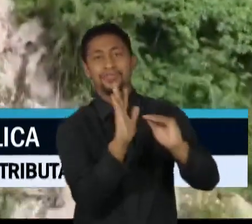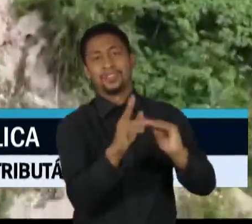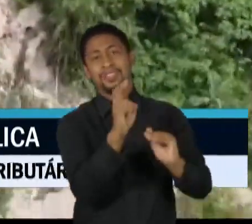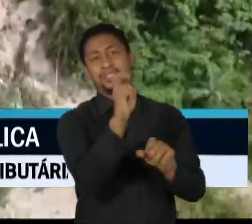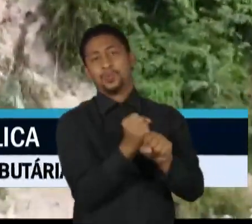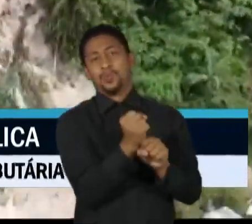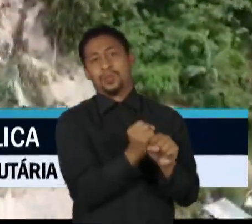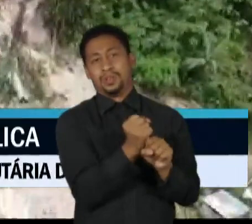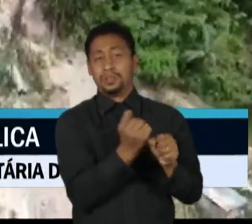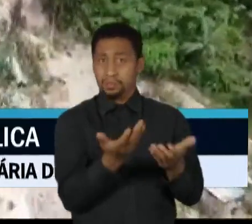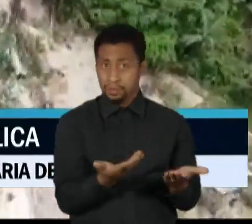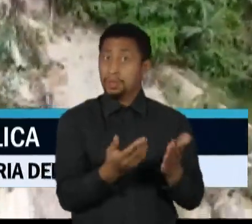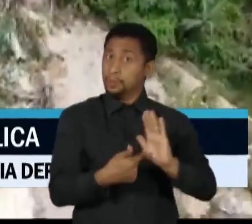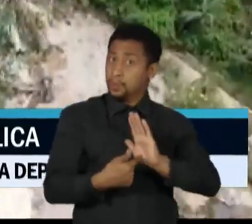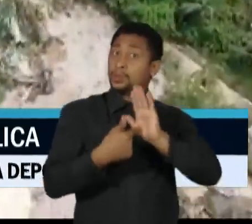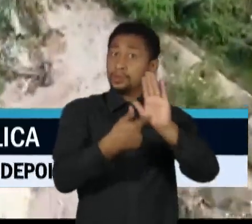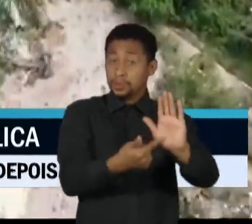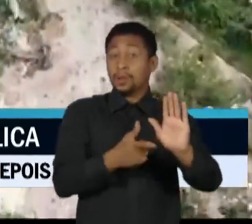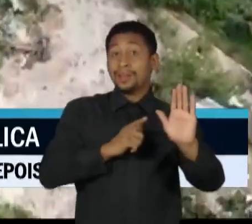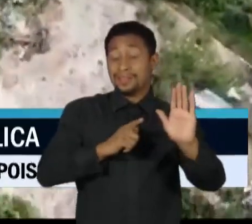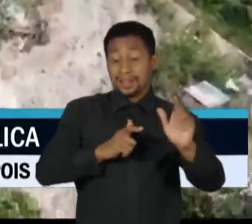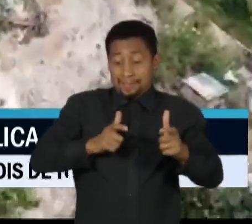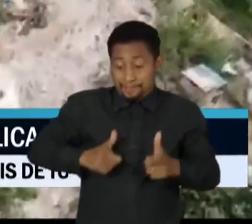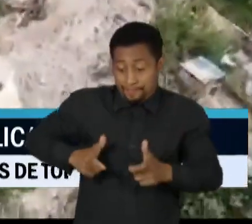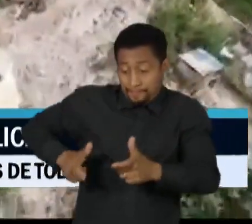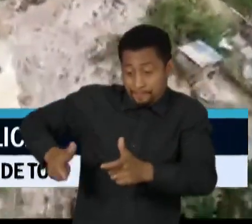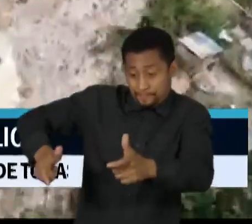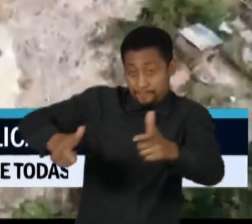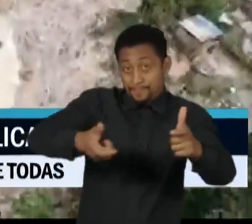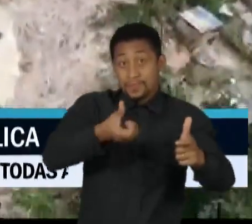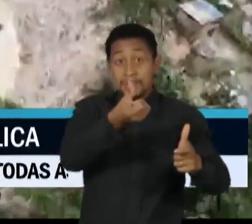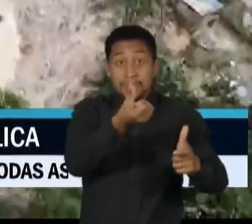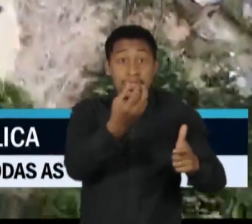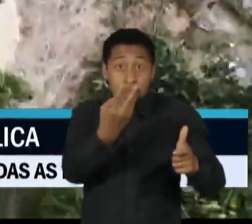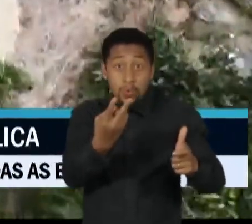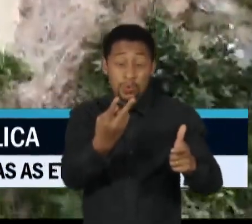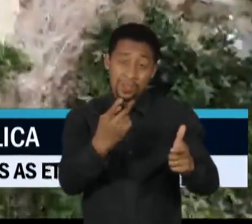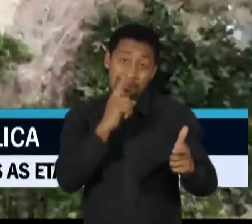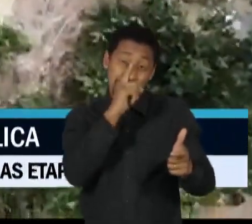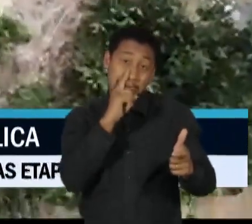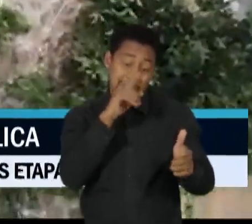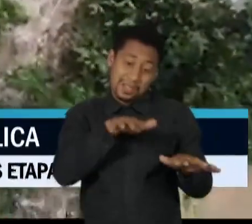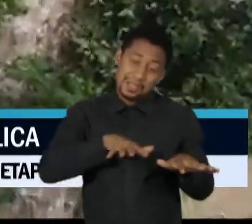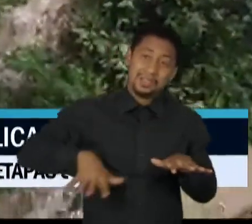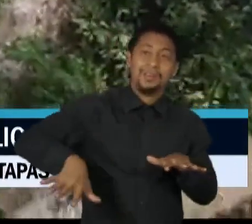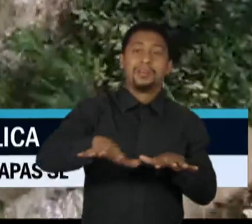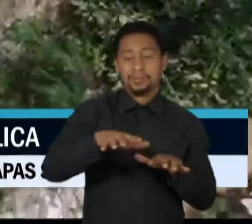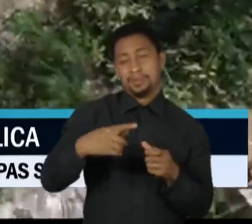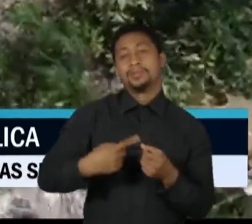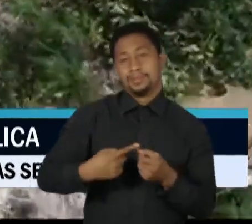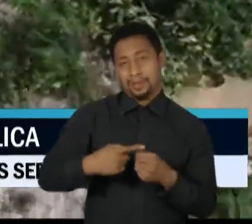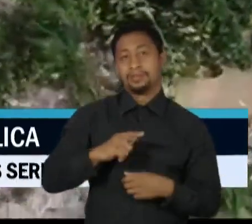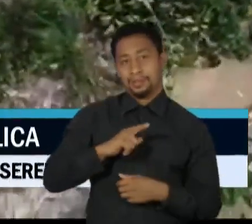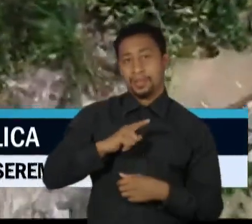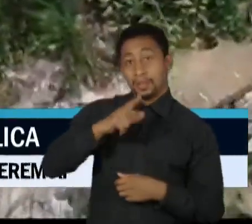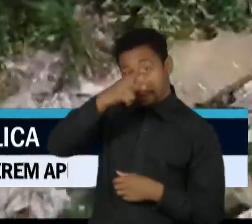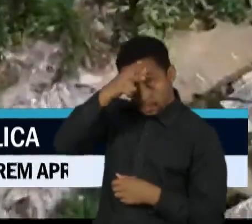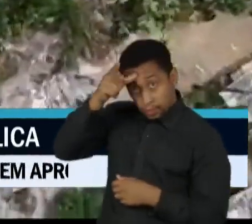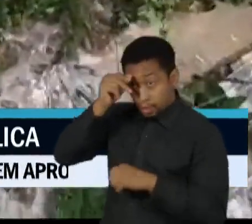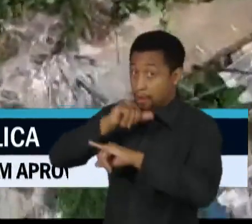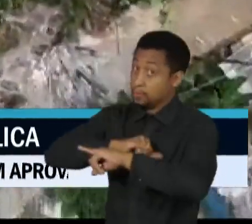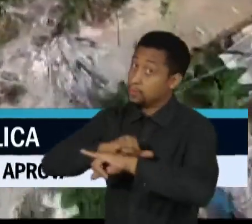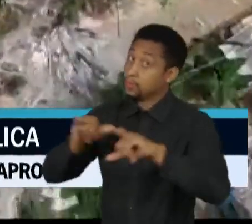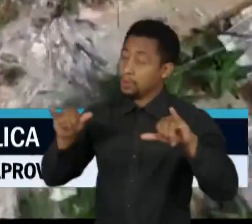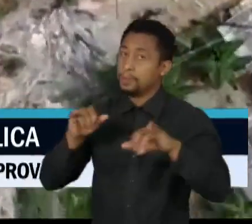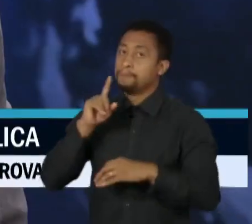município mostrou que há 62 áreas consideradas de alto risco na cidade. A prefeitura decretou o estado de